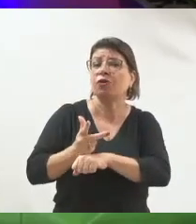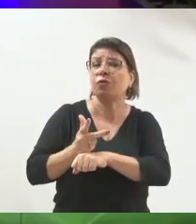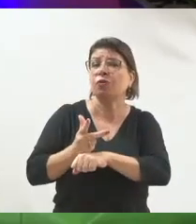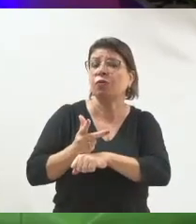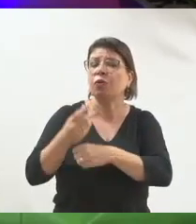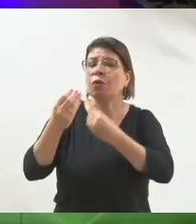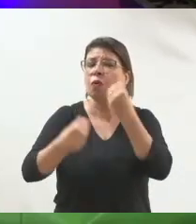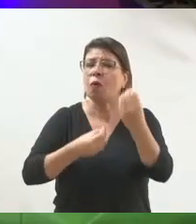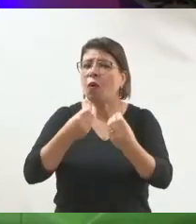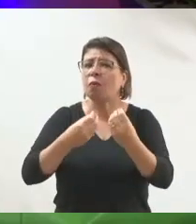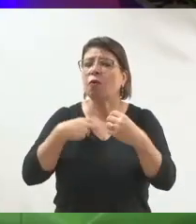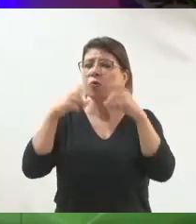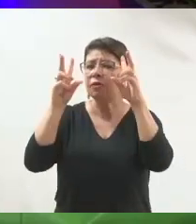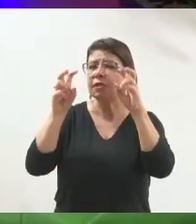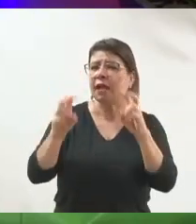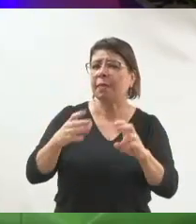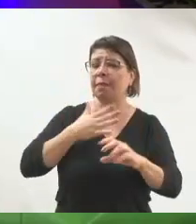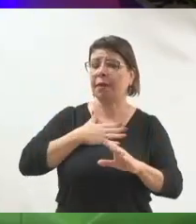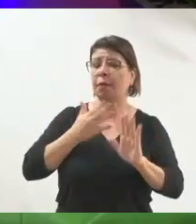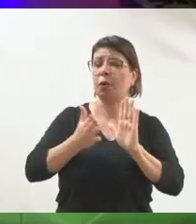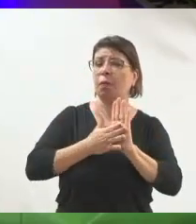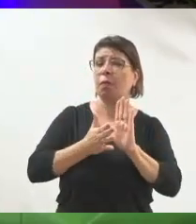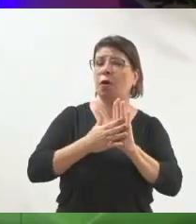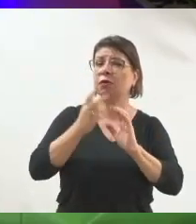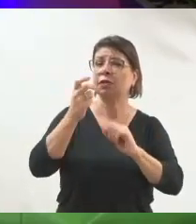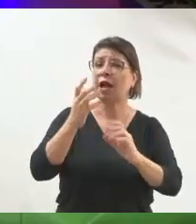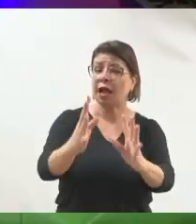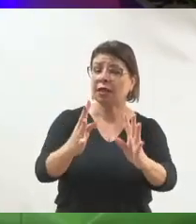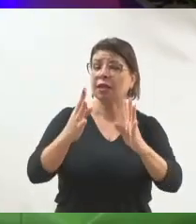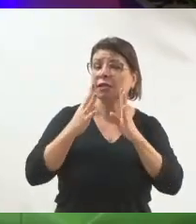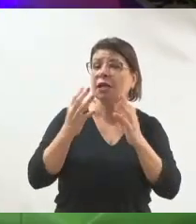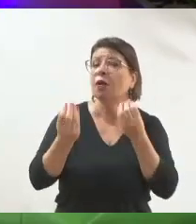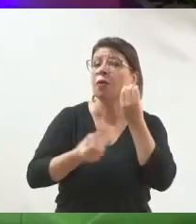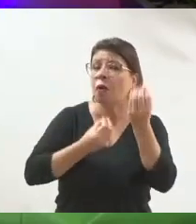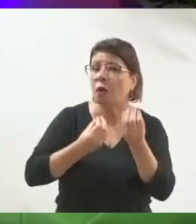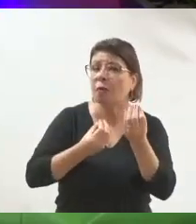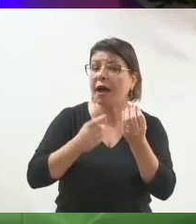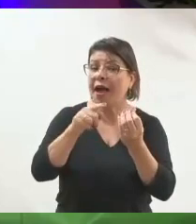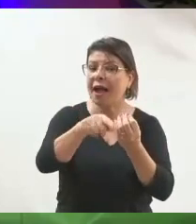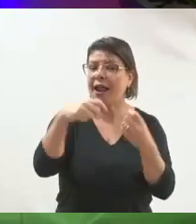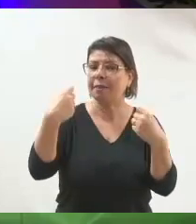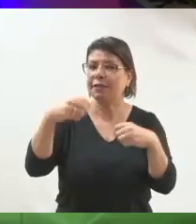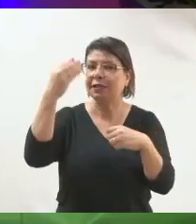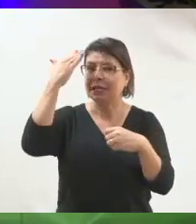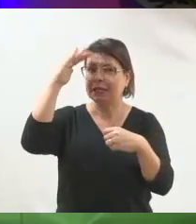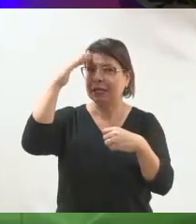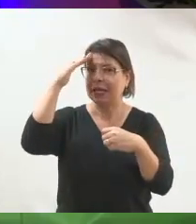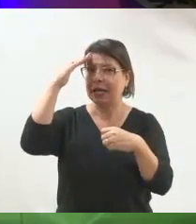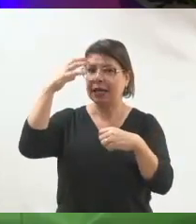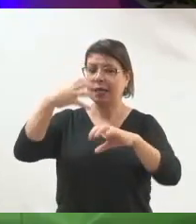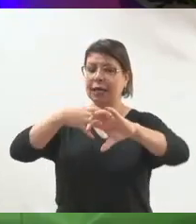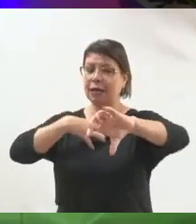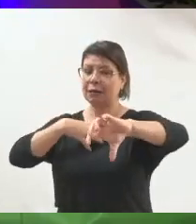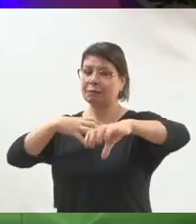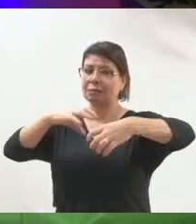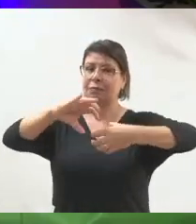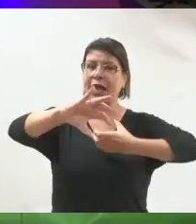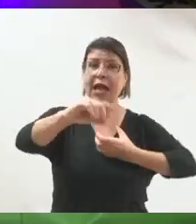entender que aquilo está na cabeça dela e também está na minha cabeça. Porque é isso que vai gerar,